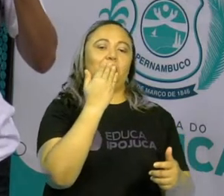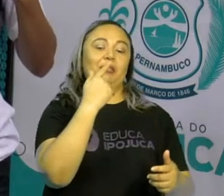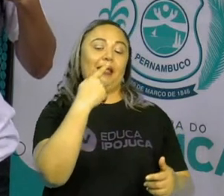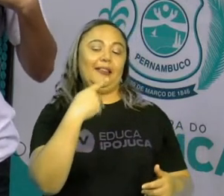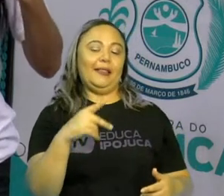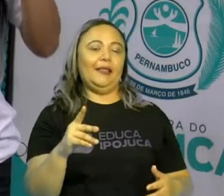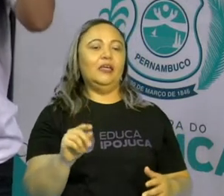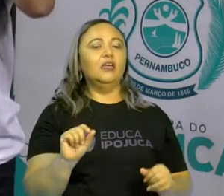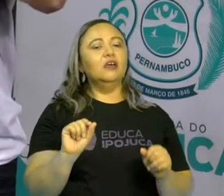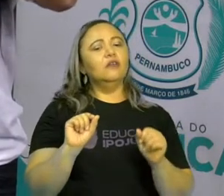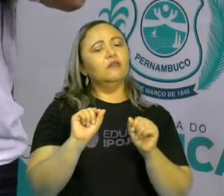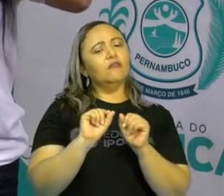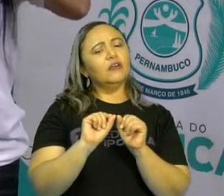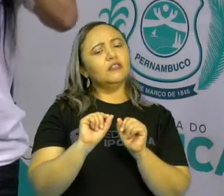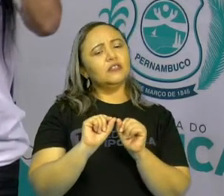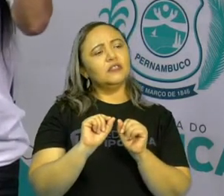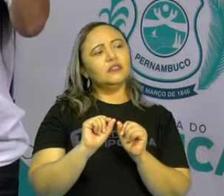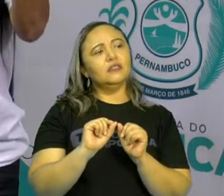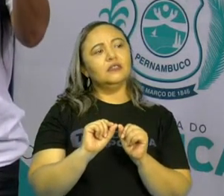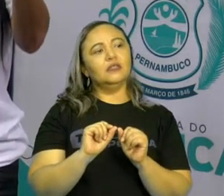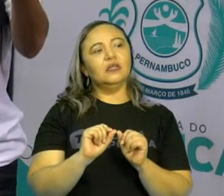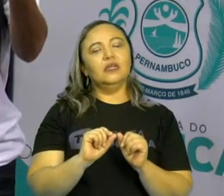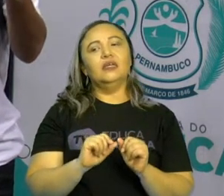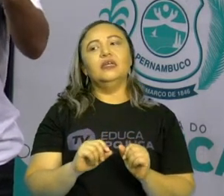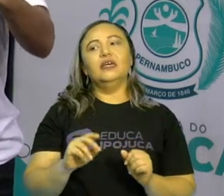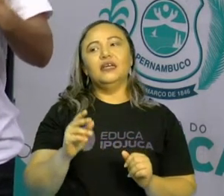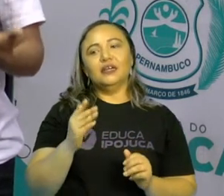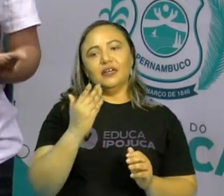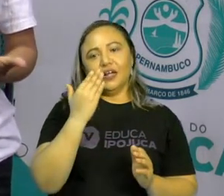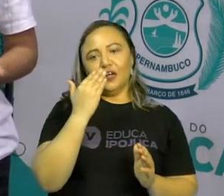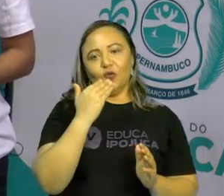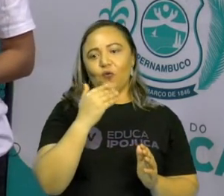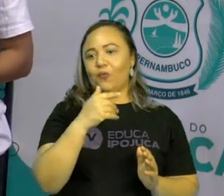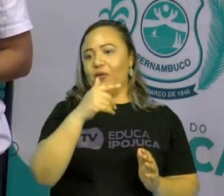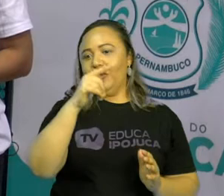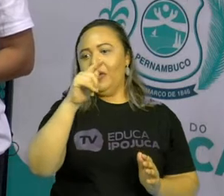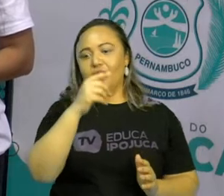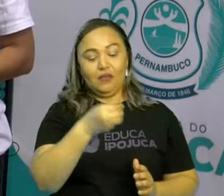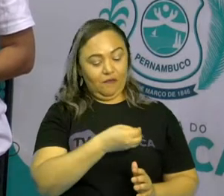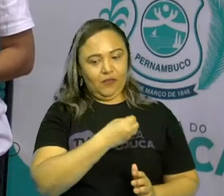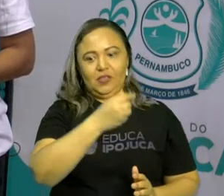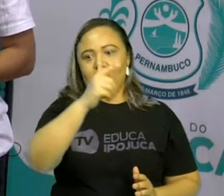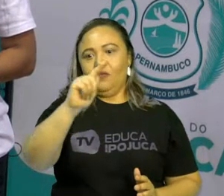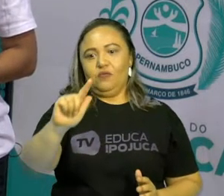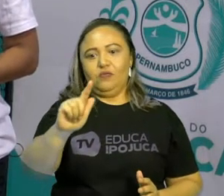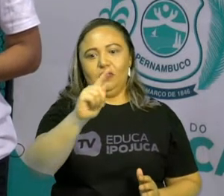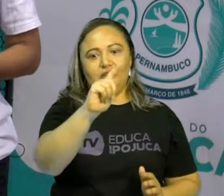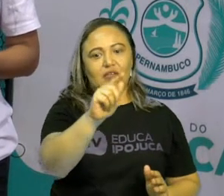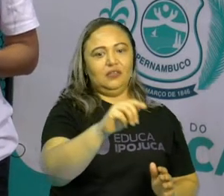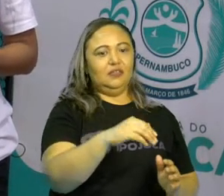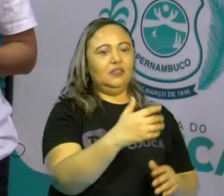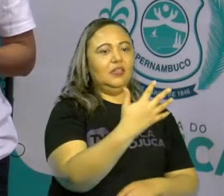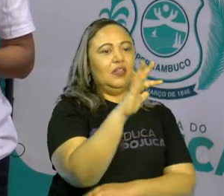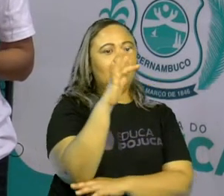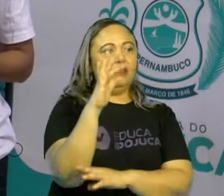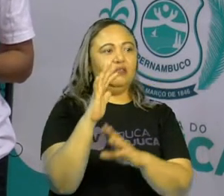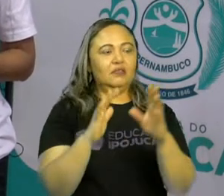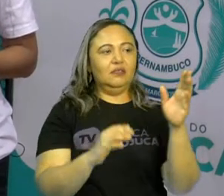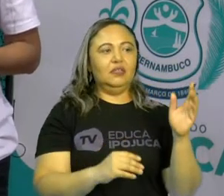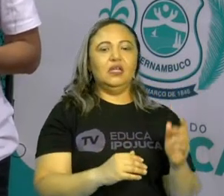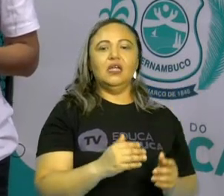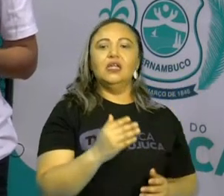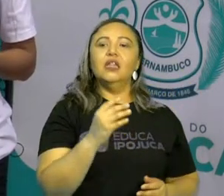eles vão fazer o quê? Eles vão se alimentar de outros seres da natureza. Uns se alimentam de